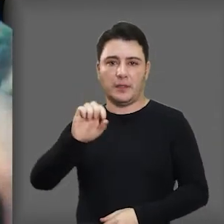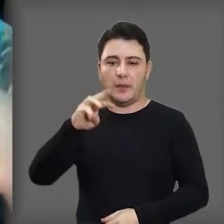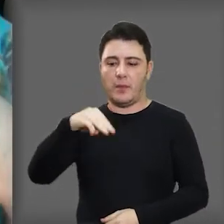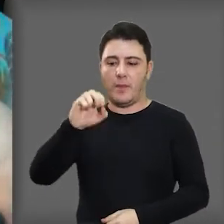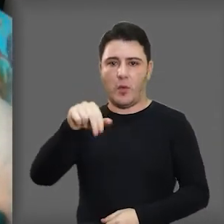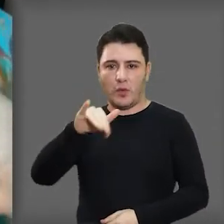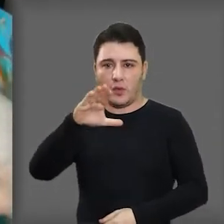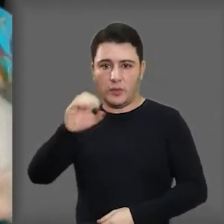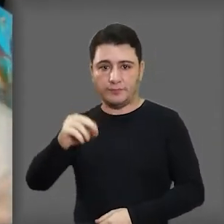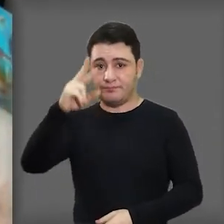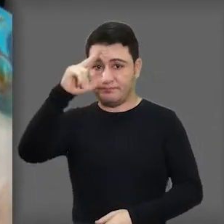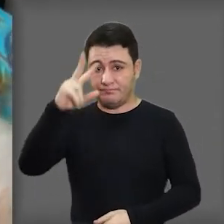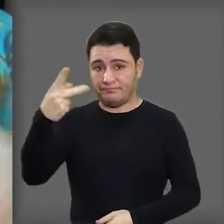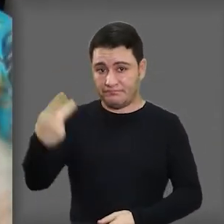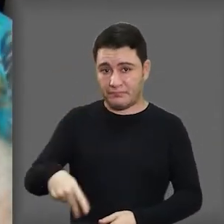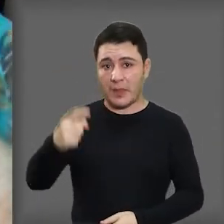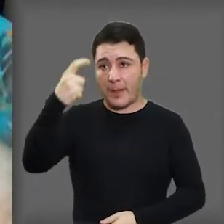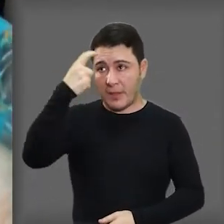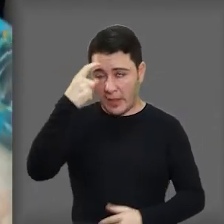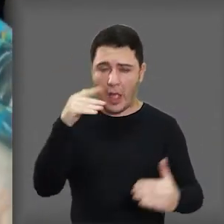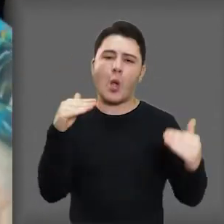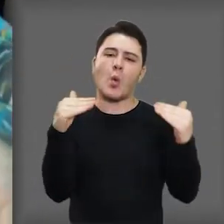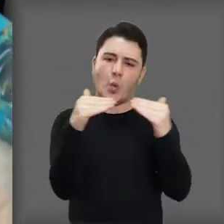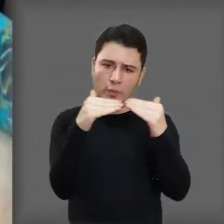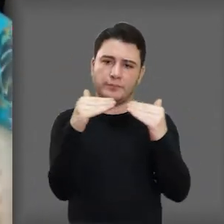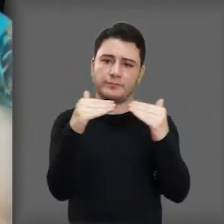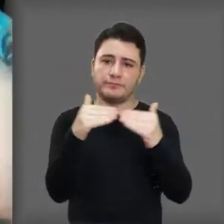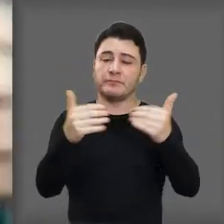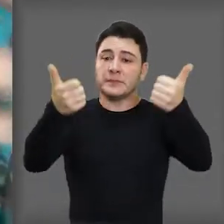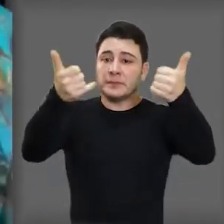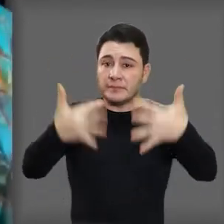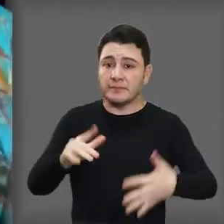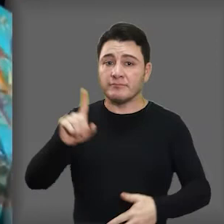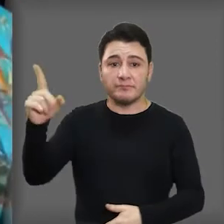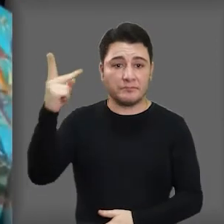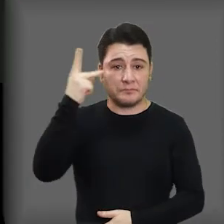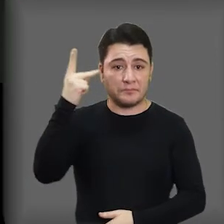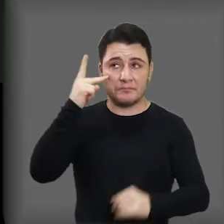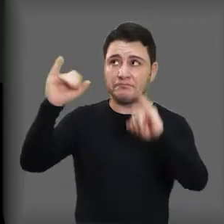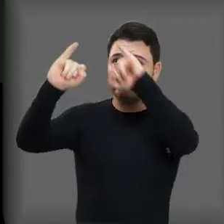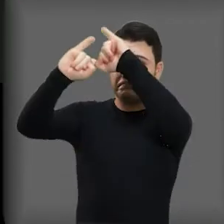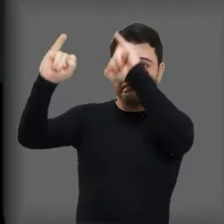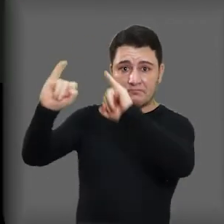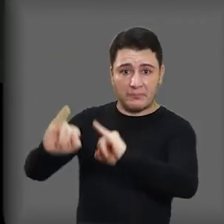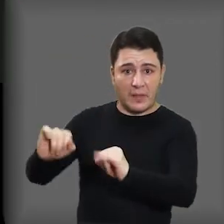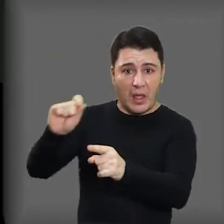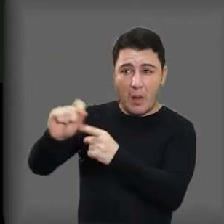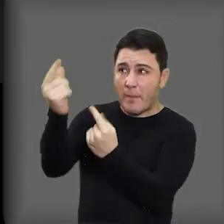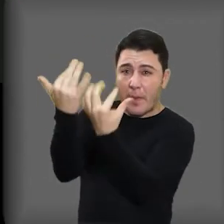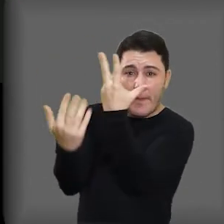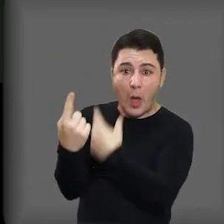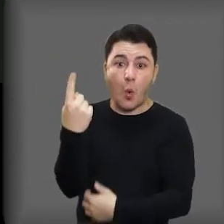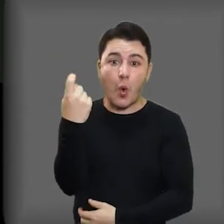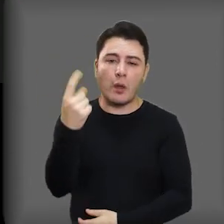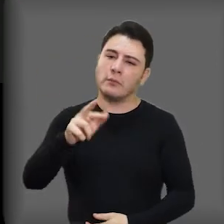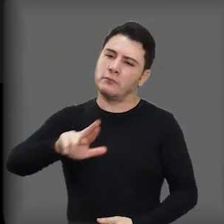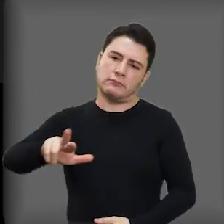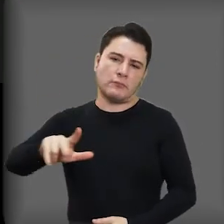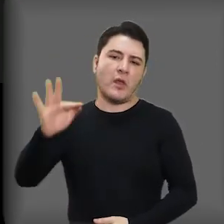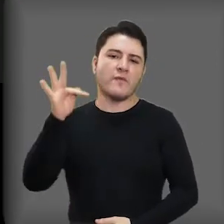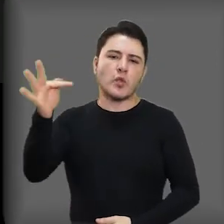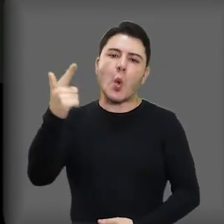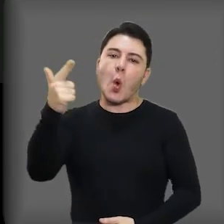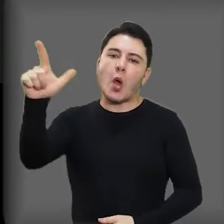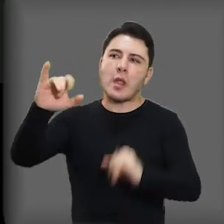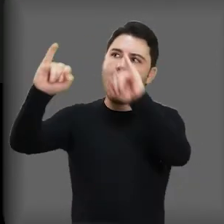coordenador de acervos e patrimônio histórico do município segue o mesmo sentido. Para ele, o incêndio na estátua não foi um fato